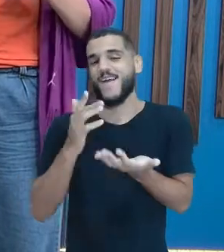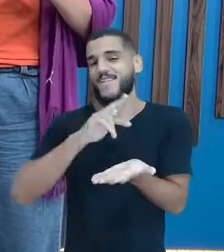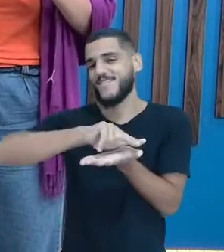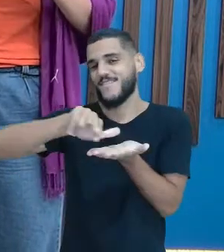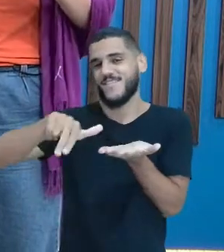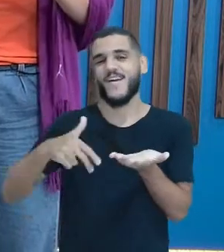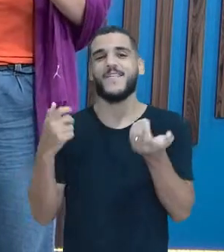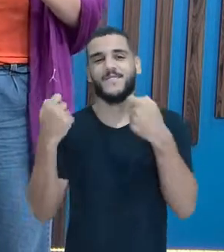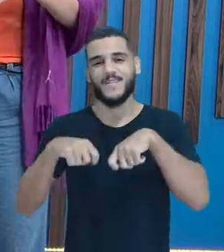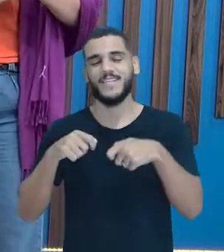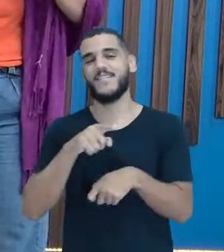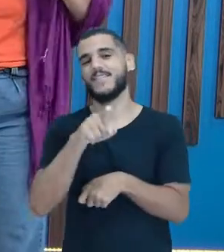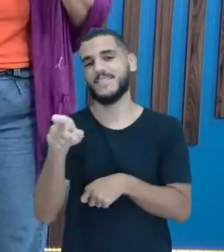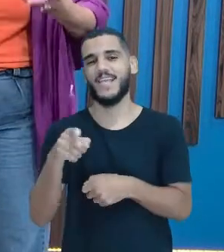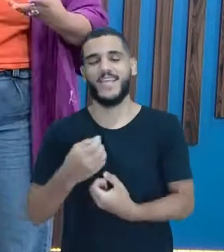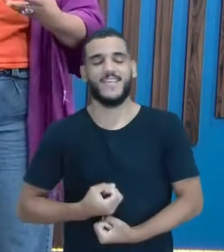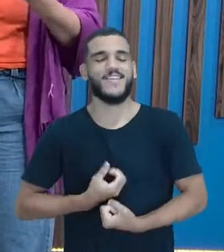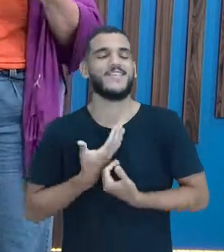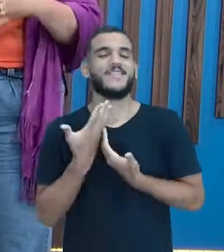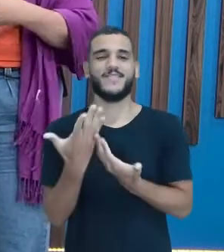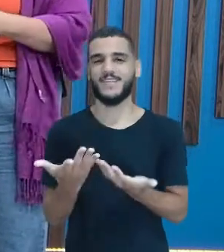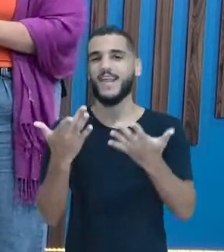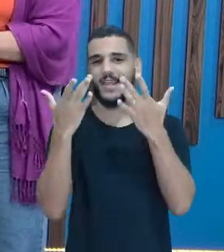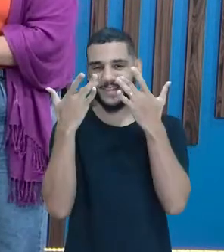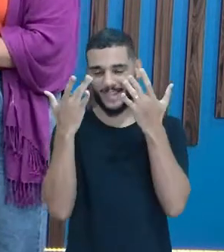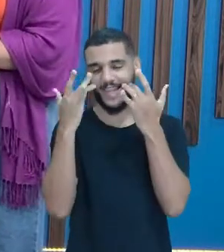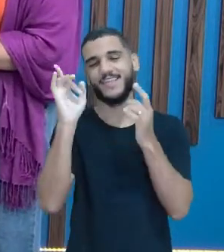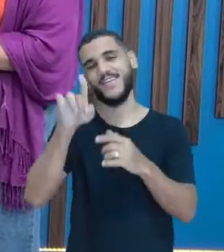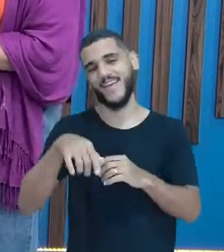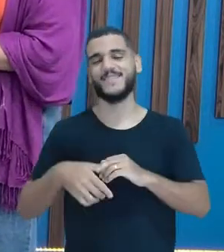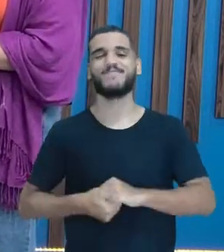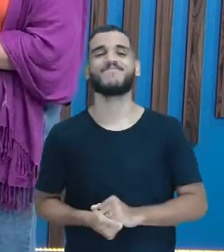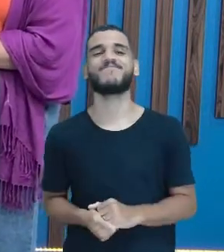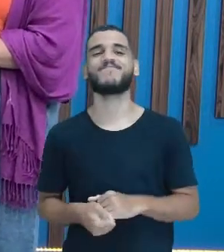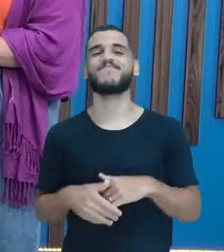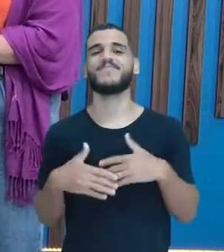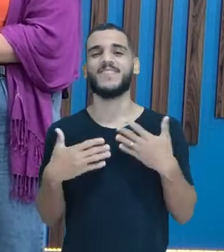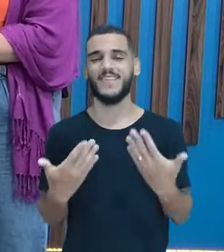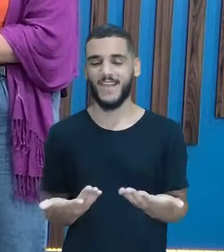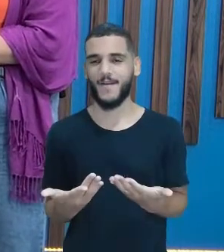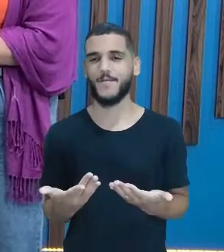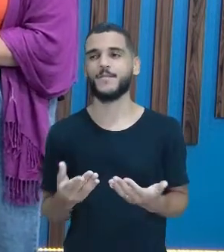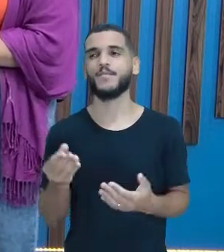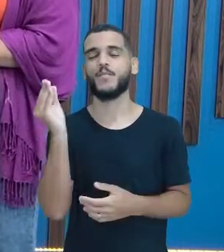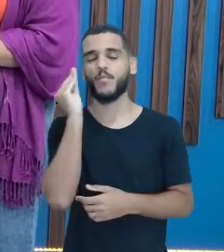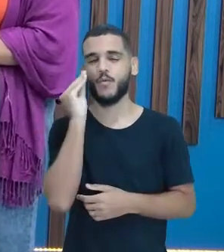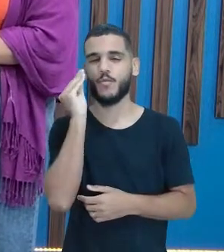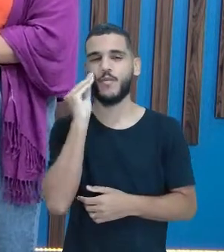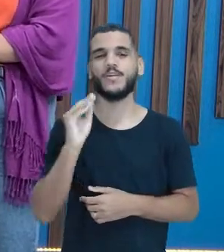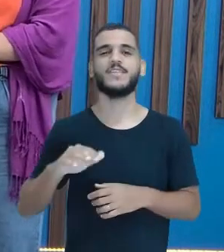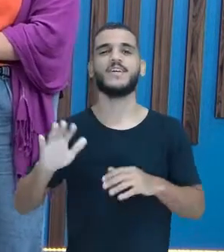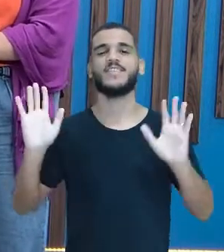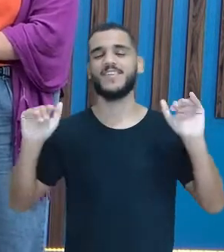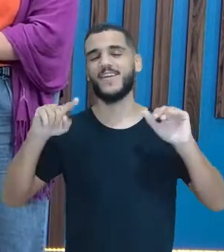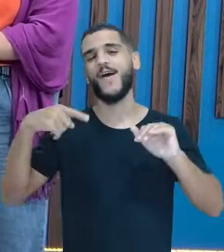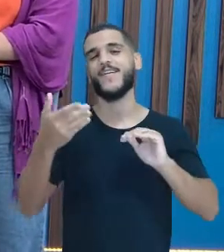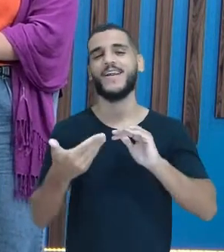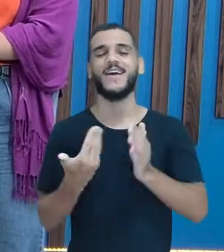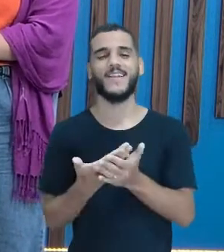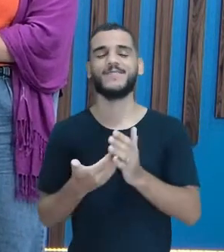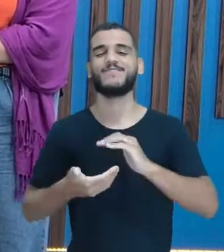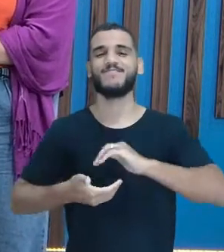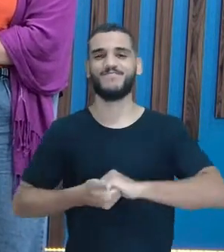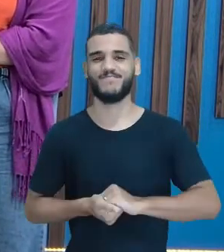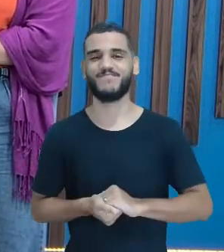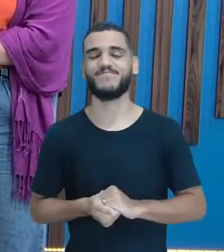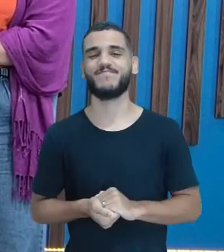precisa ver vocês e se expressarem. O teatro é isso. Exatamente. Gente, um beijo e até a próxima aula.